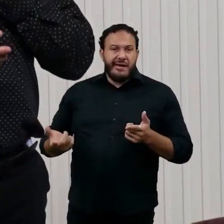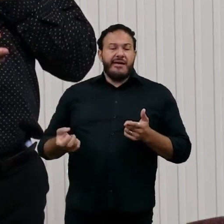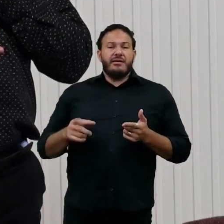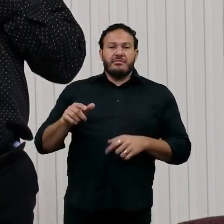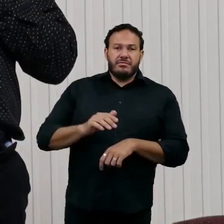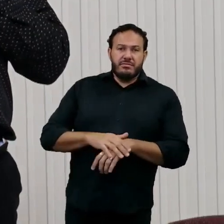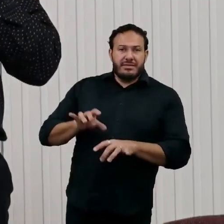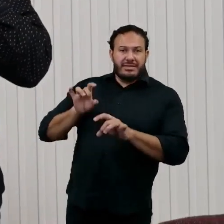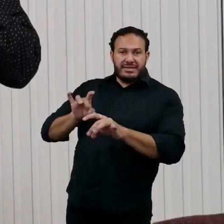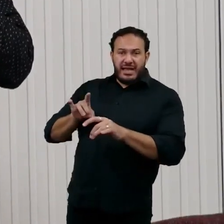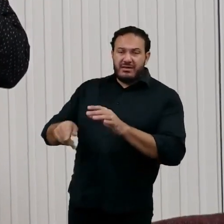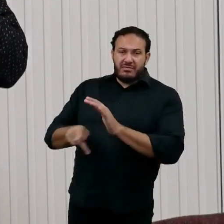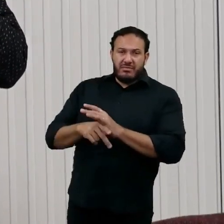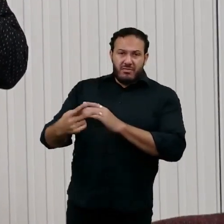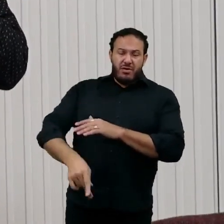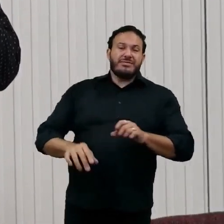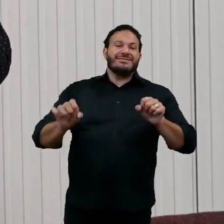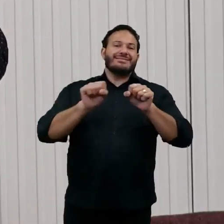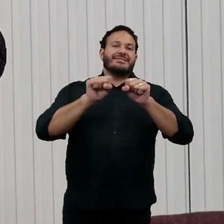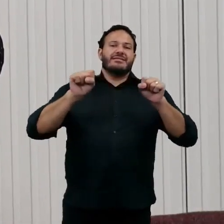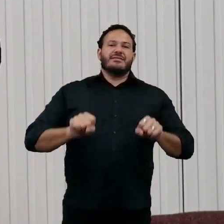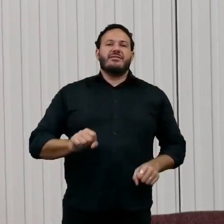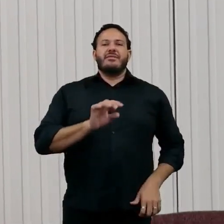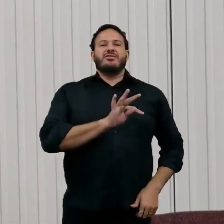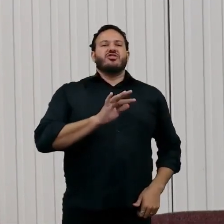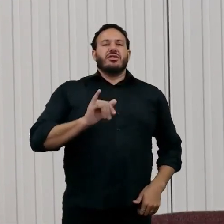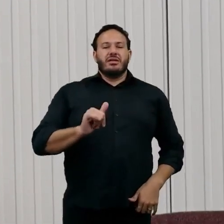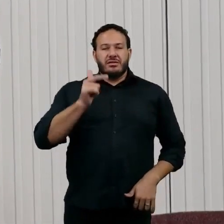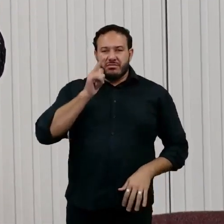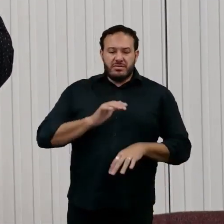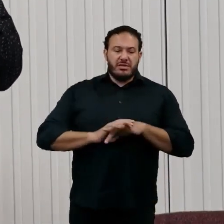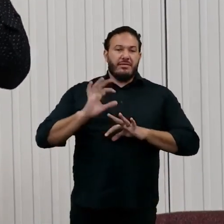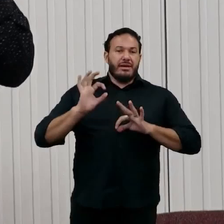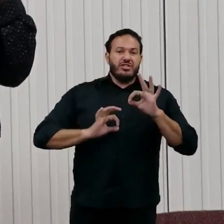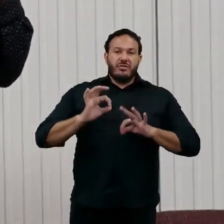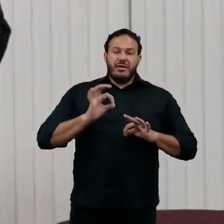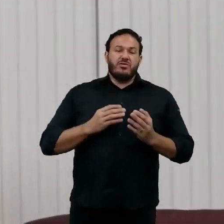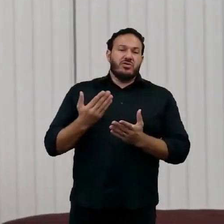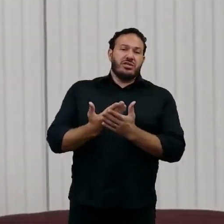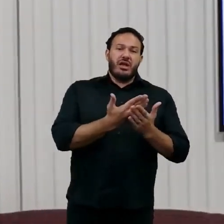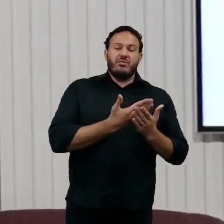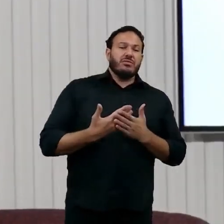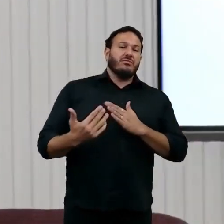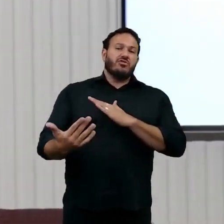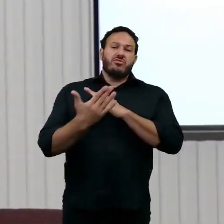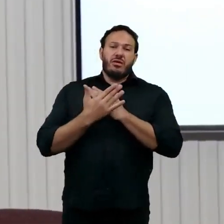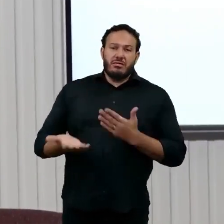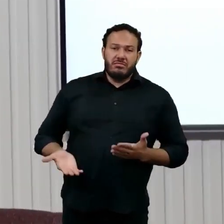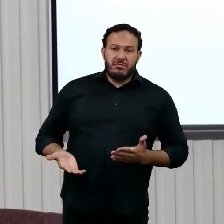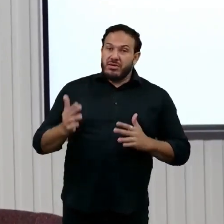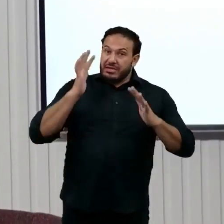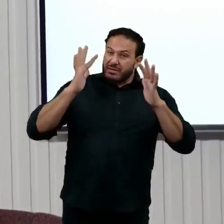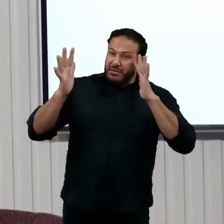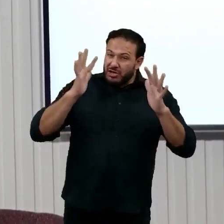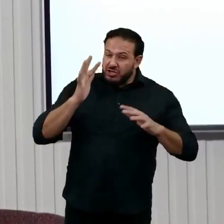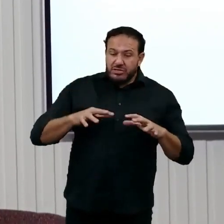sistema de TI possa, e o planejamento de aula possa ajudar. Então imaginem esses cenários híbridos e